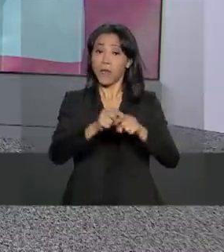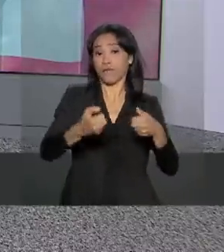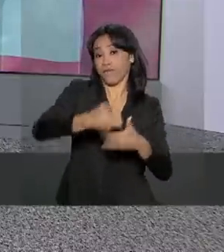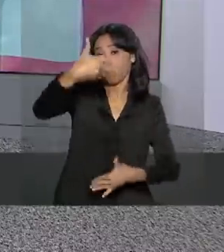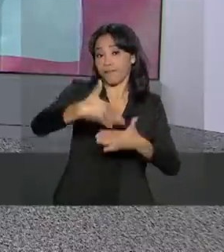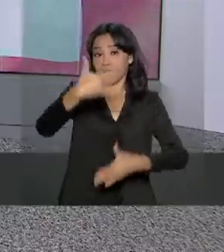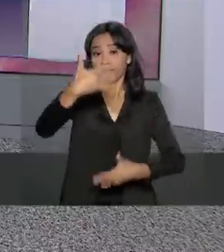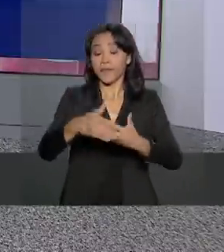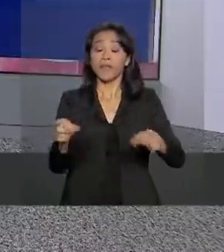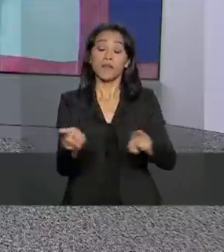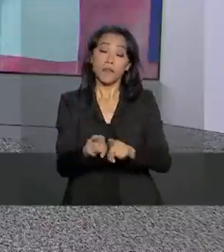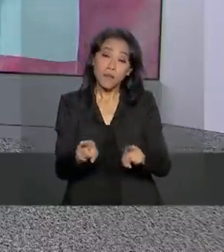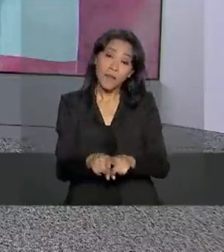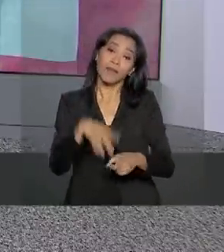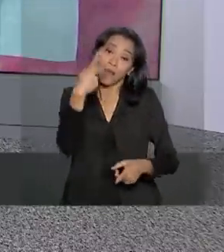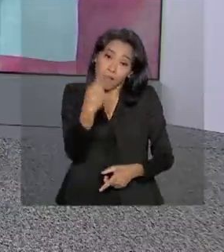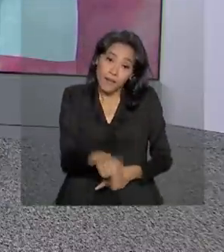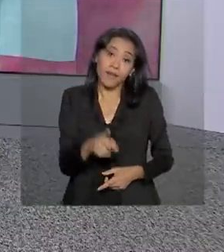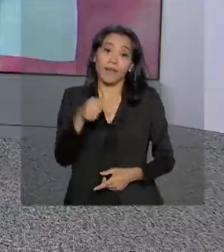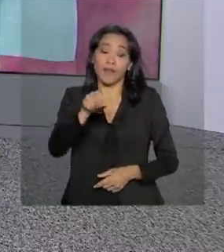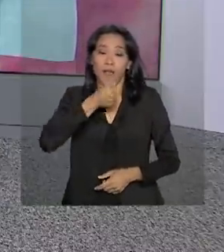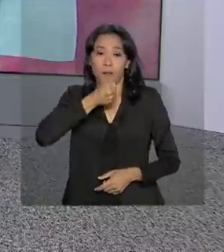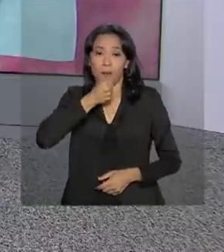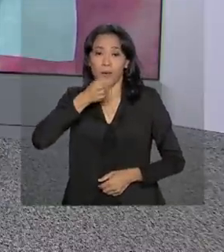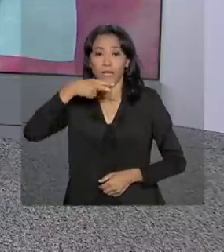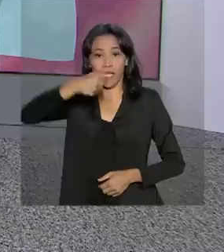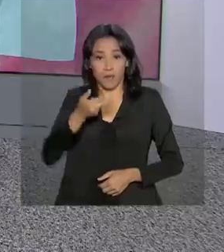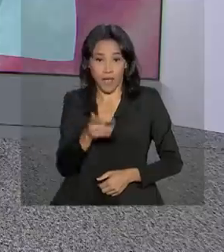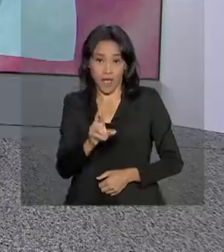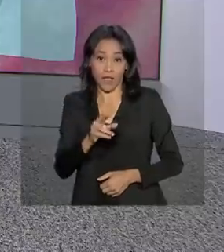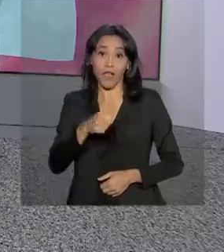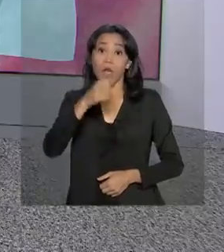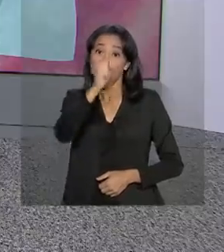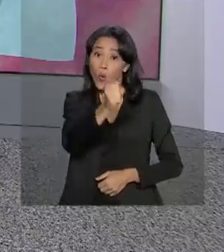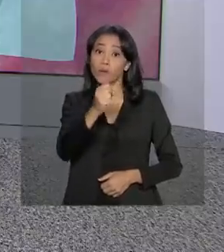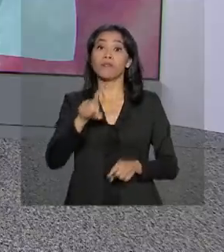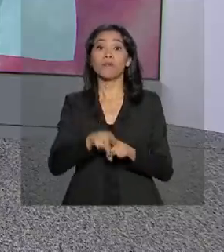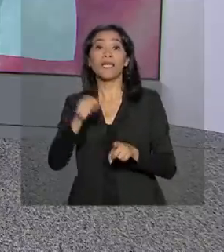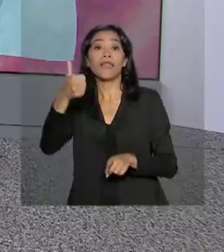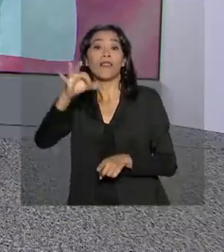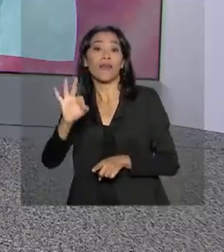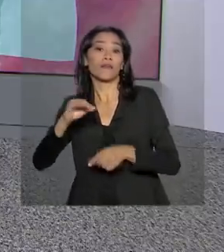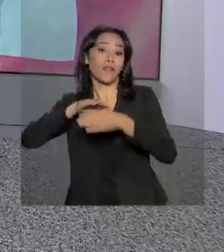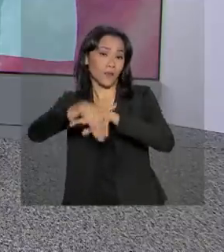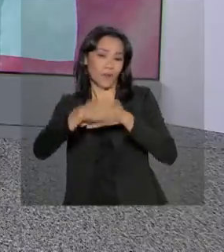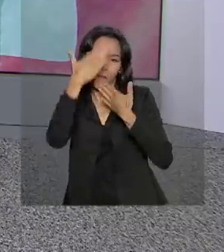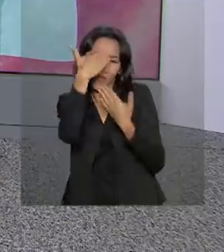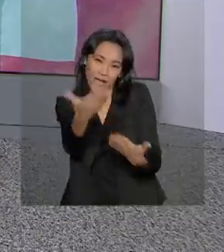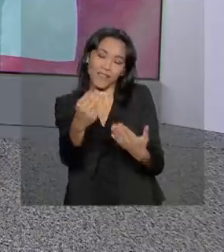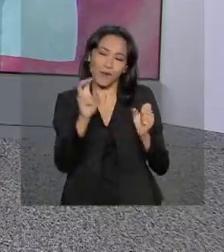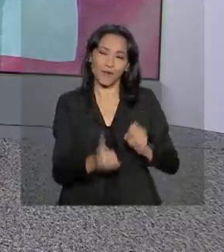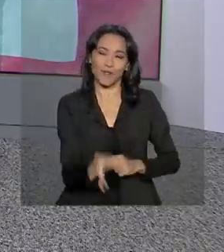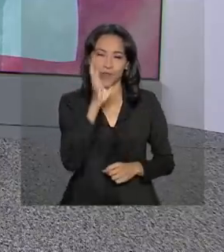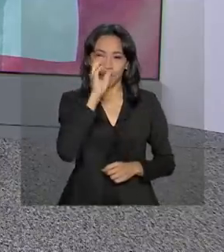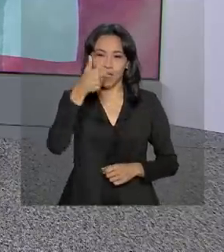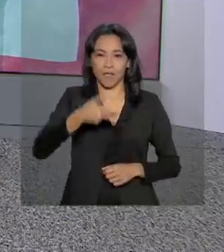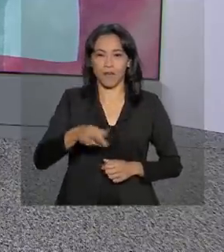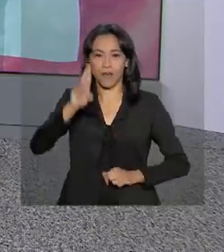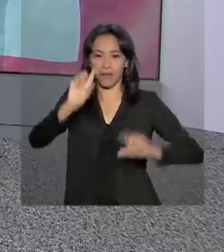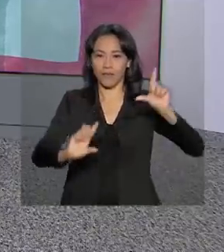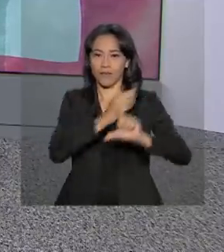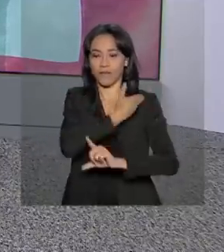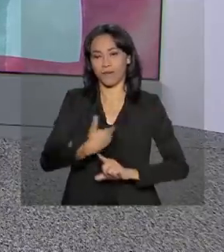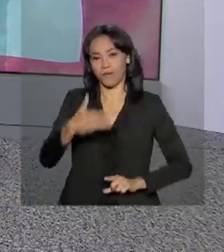sociais, e também no Repórter NBR, às 8h10 da noite. Obrigado pela companhia, e continue com a gente na NBR,